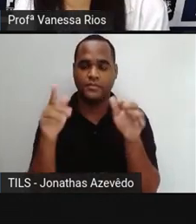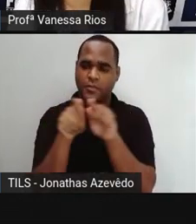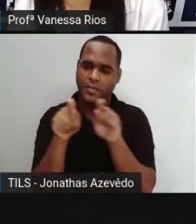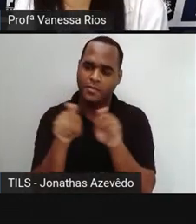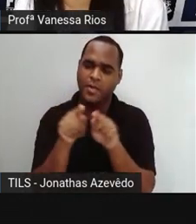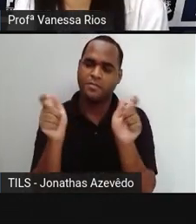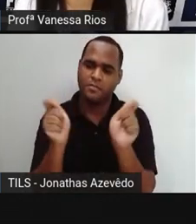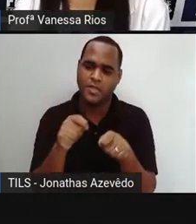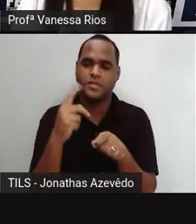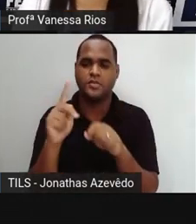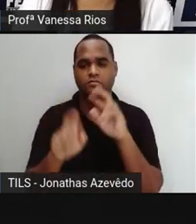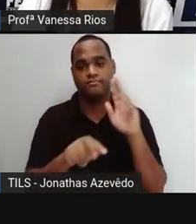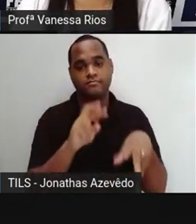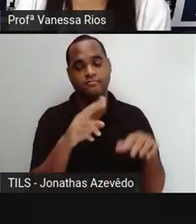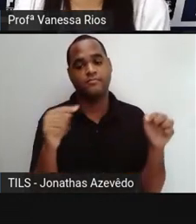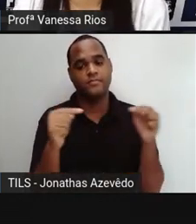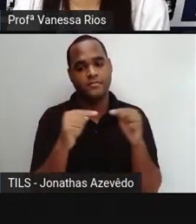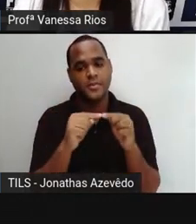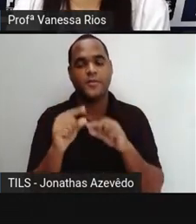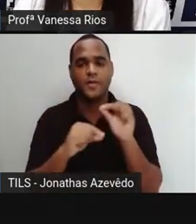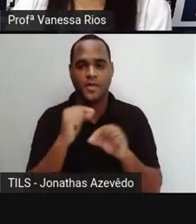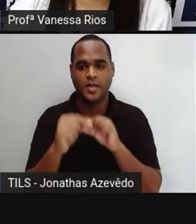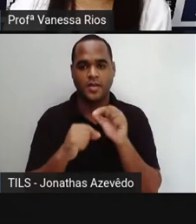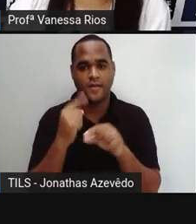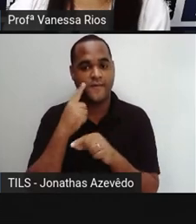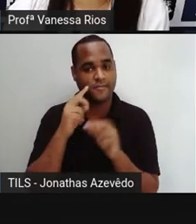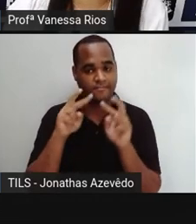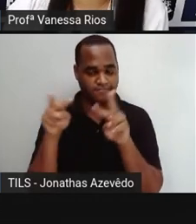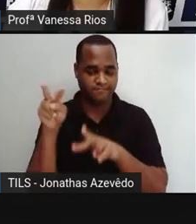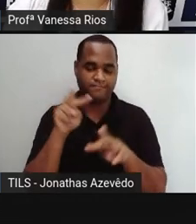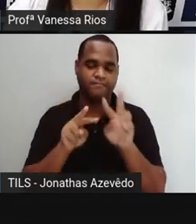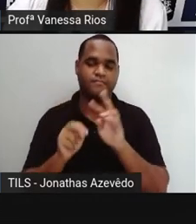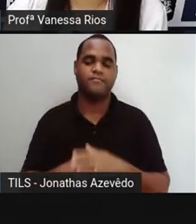diferentes de acordo com o que se observa.